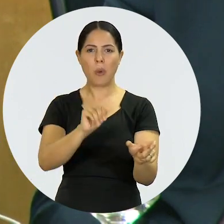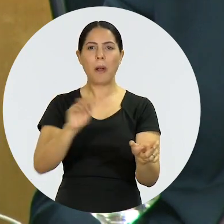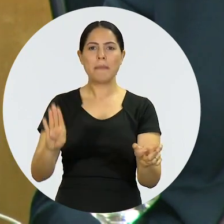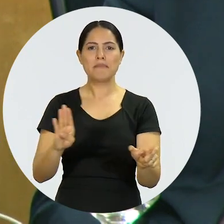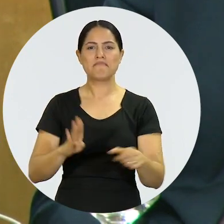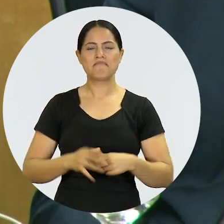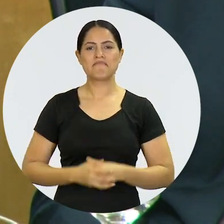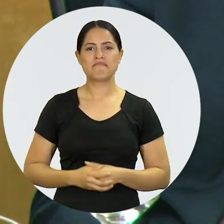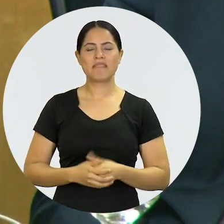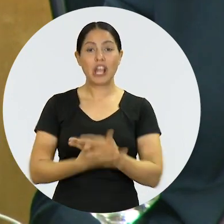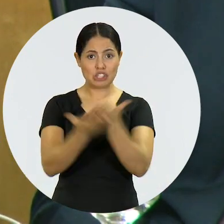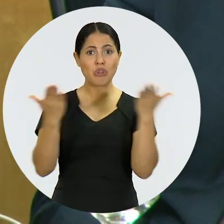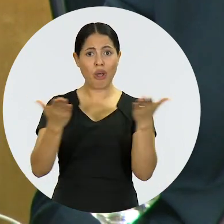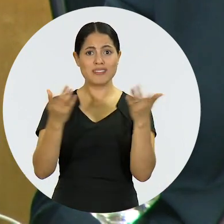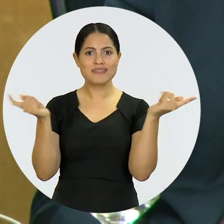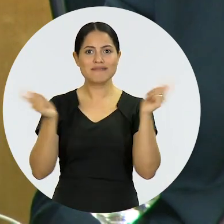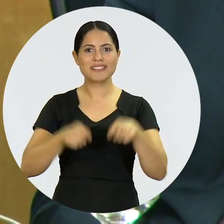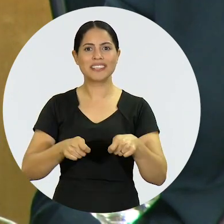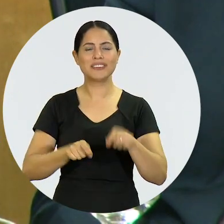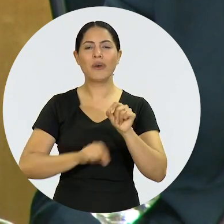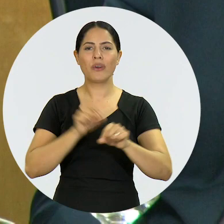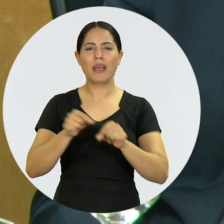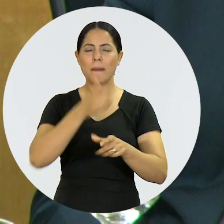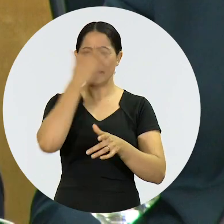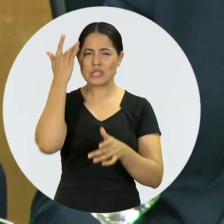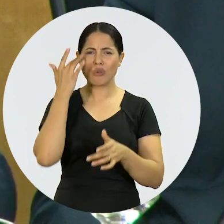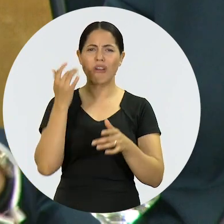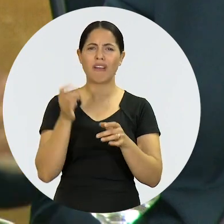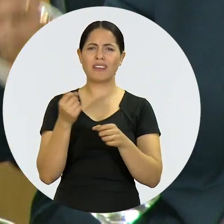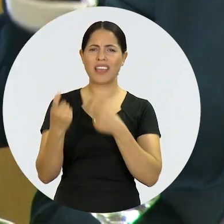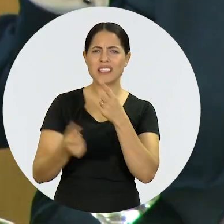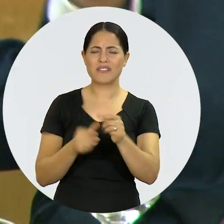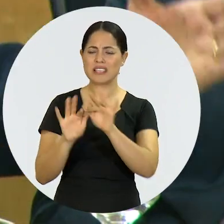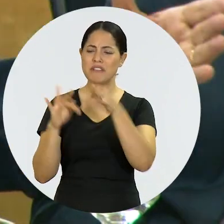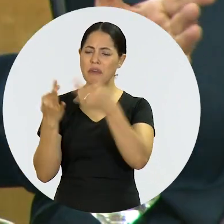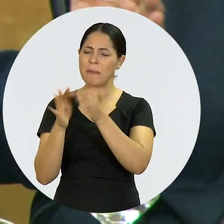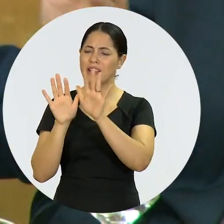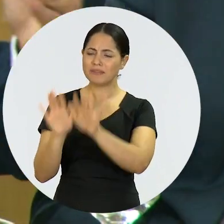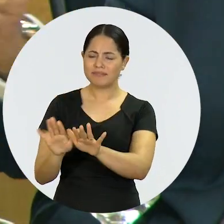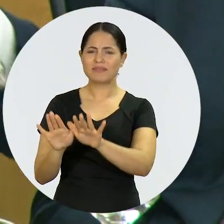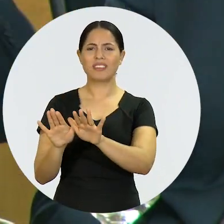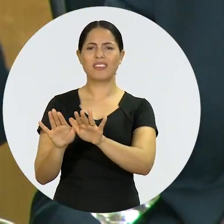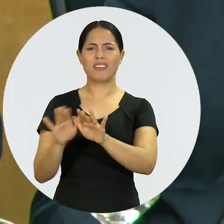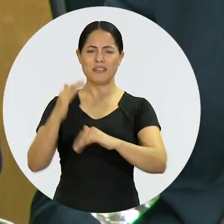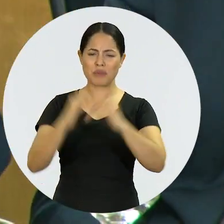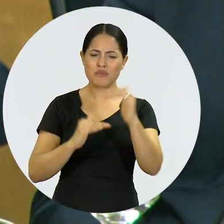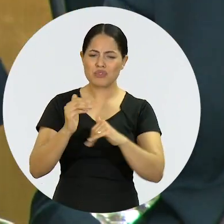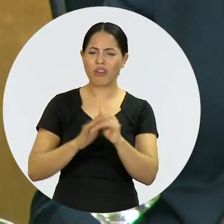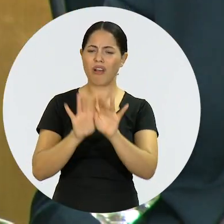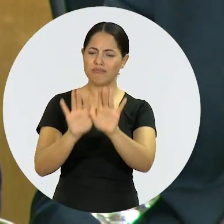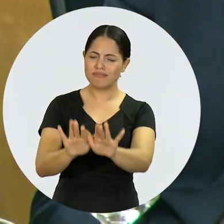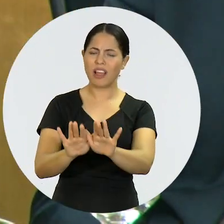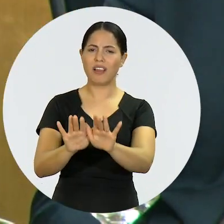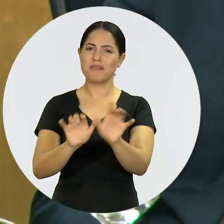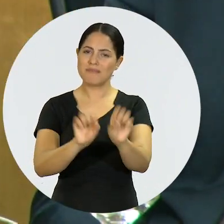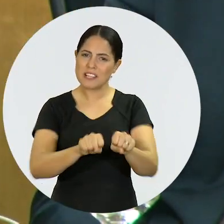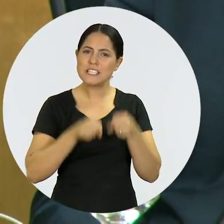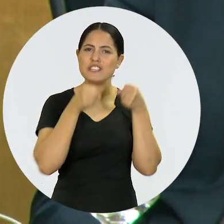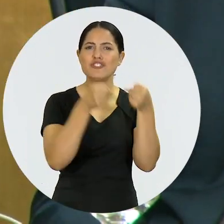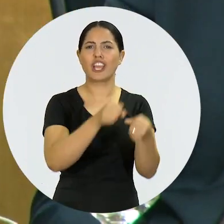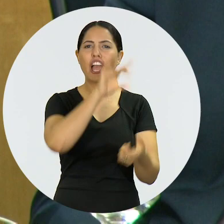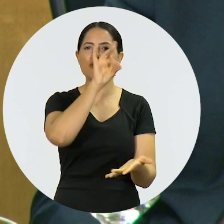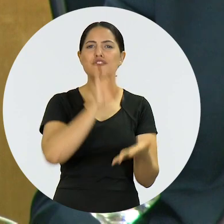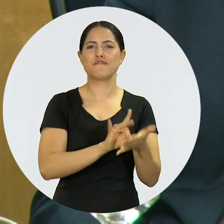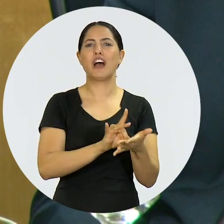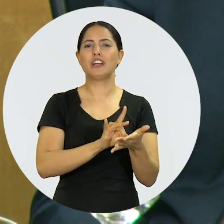de ordem, pessoas que muitas vezes deixam as suas famílias, o seu escritório, a sua atividade profissional